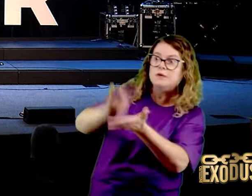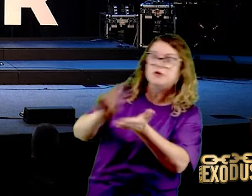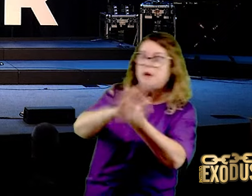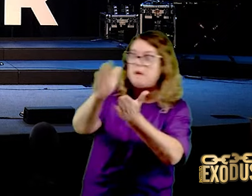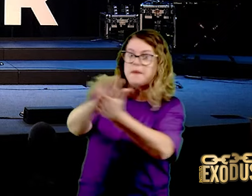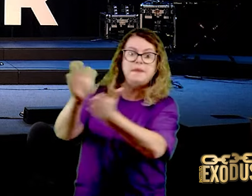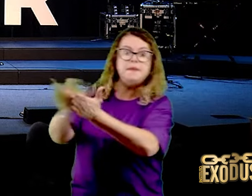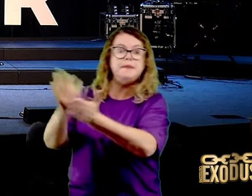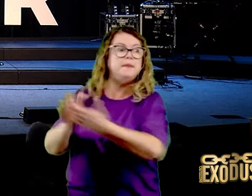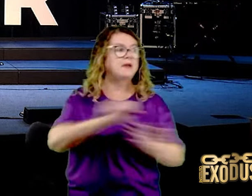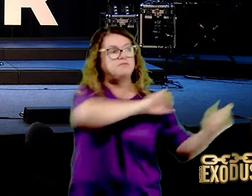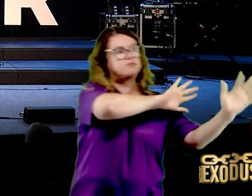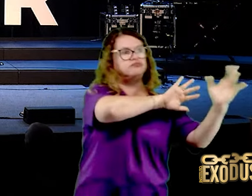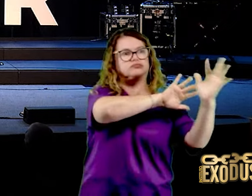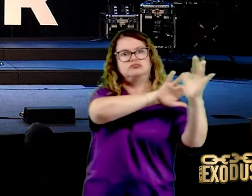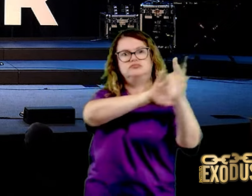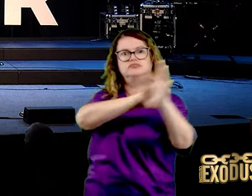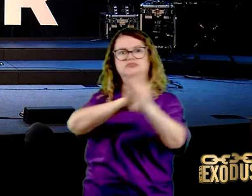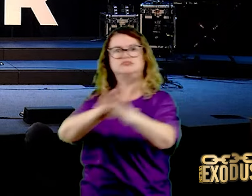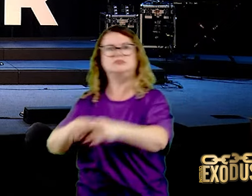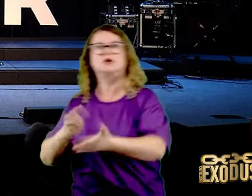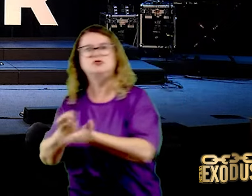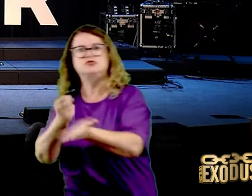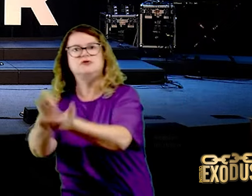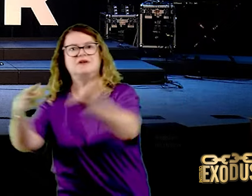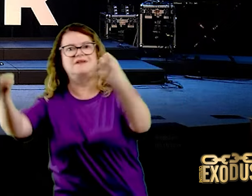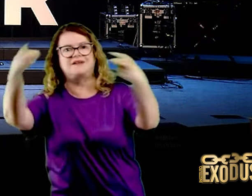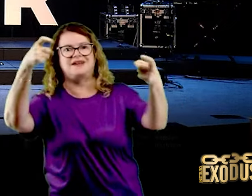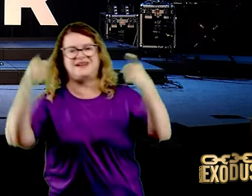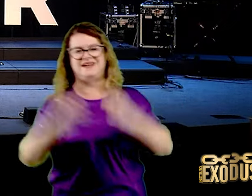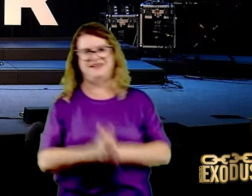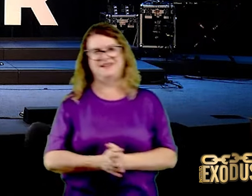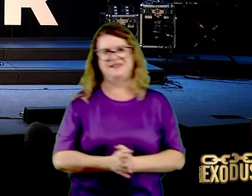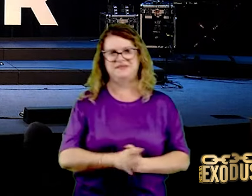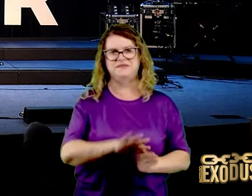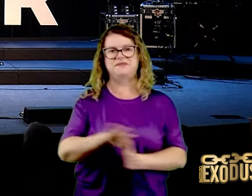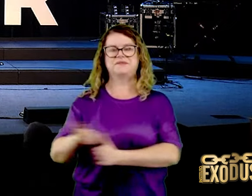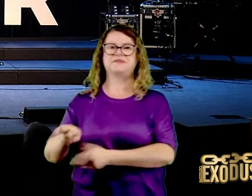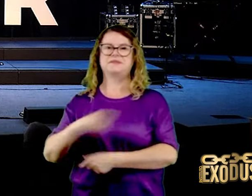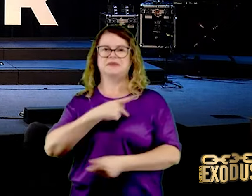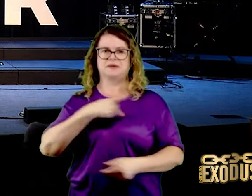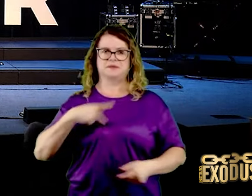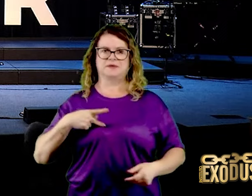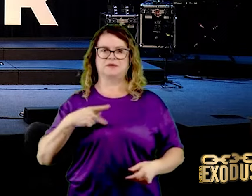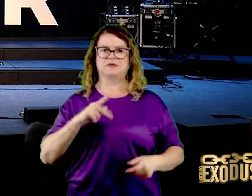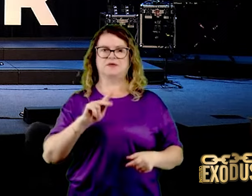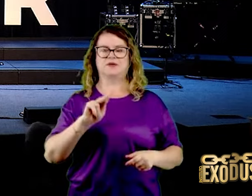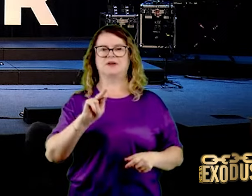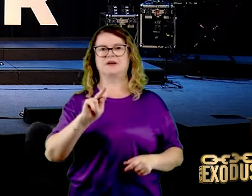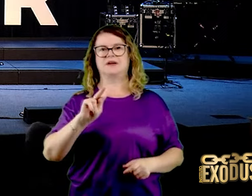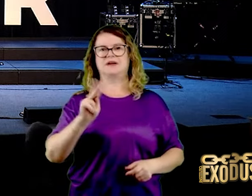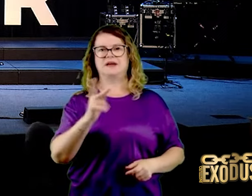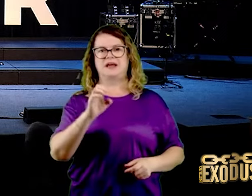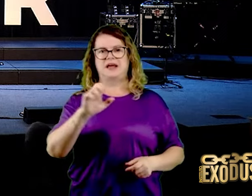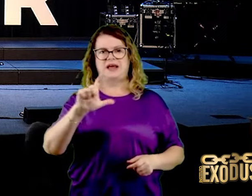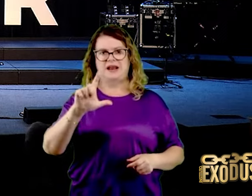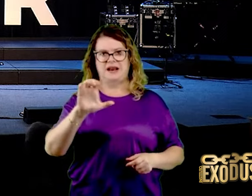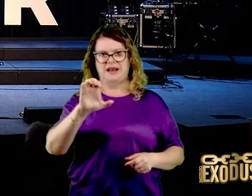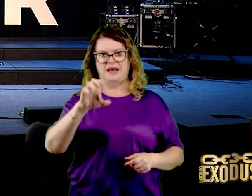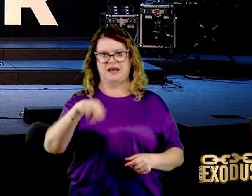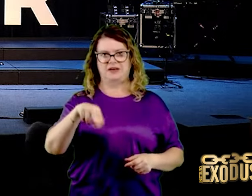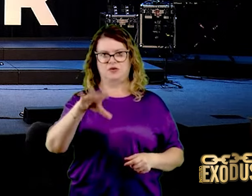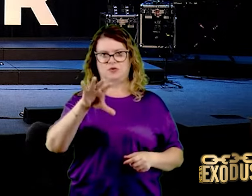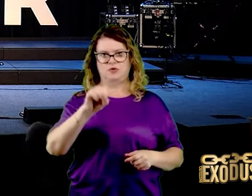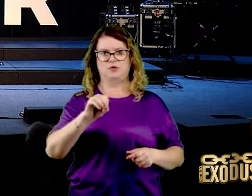Heleno aqui, deu um testemunho, dele ter ido visitar uma pessoa enferma. Quando você começa a ver gente sendo curada,